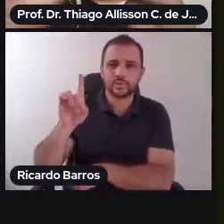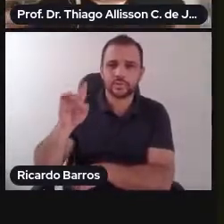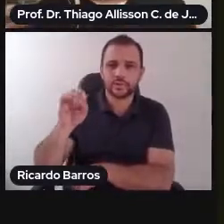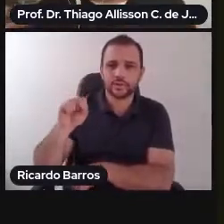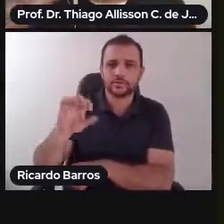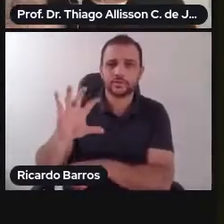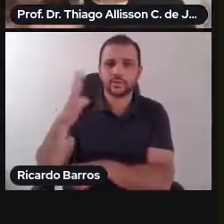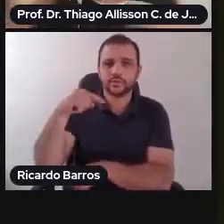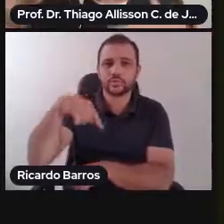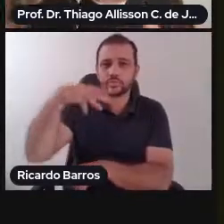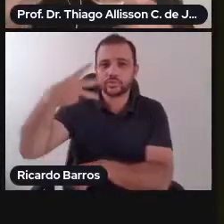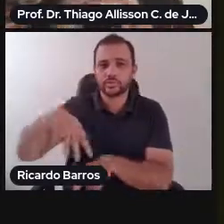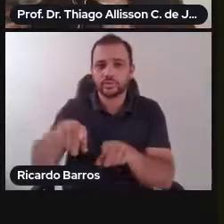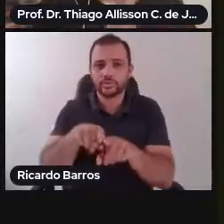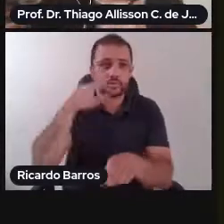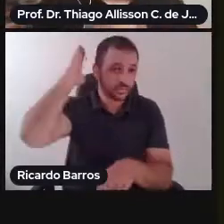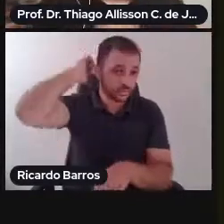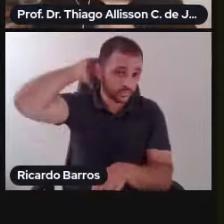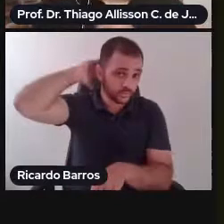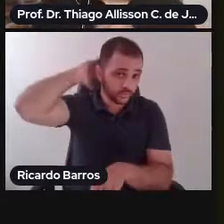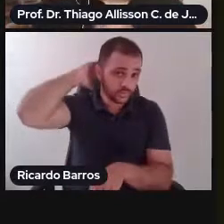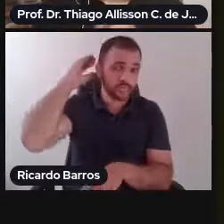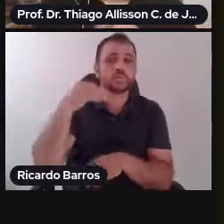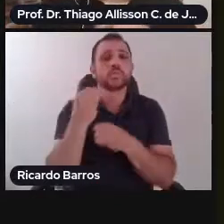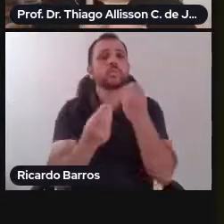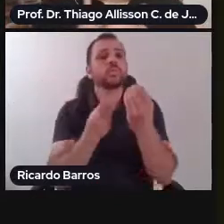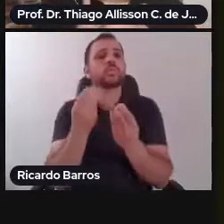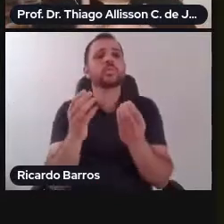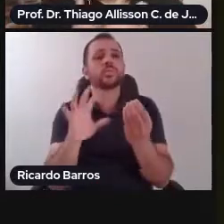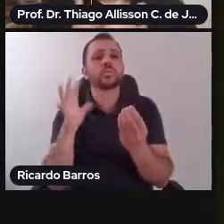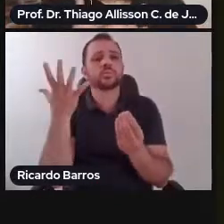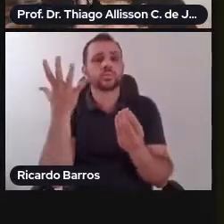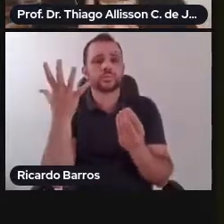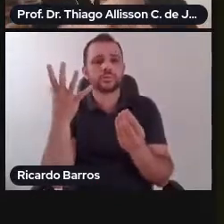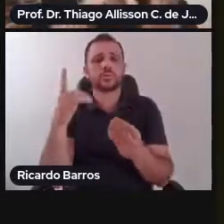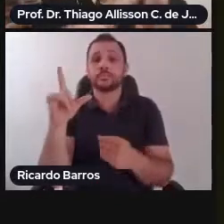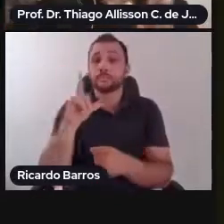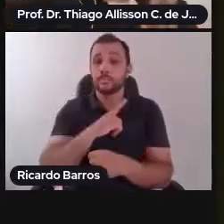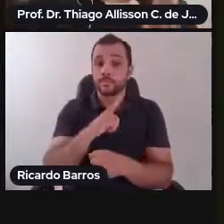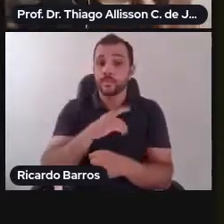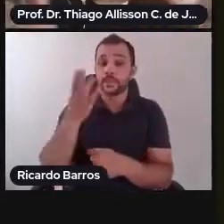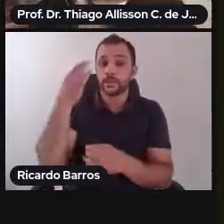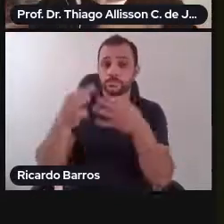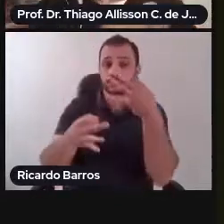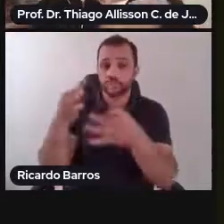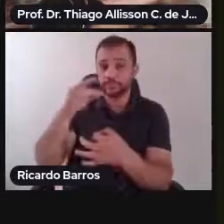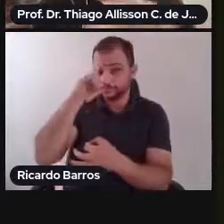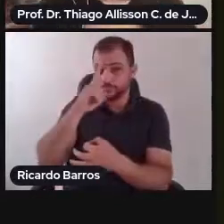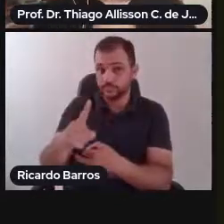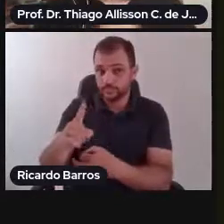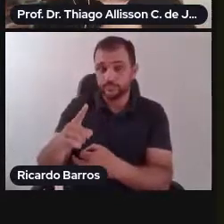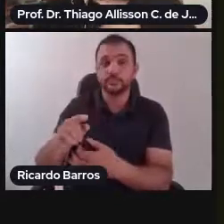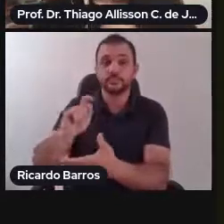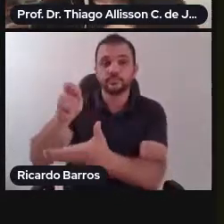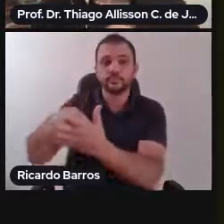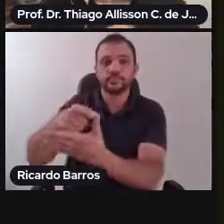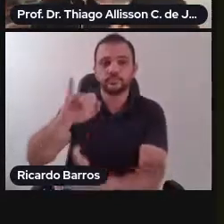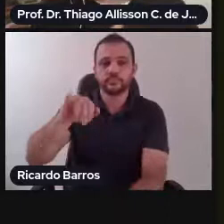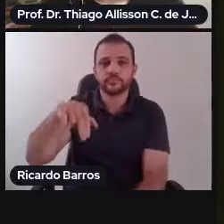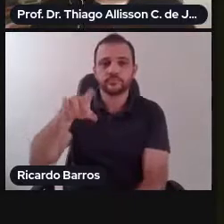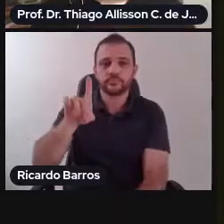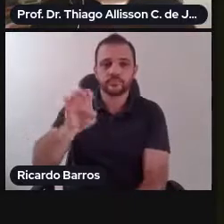ideia de indenização que infelizmente ela não foi posta para ser atualizada de acordo com a inflação a inflação aumentou e portanto a indenização não